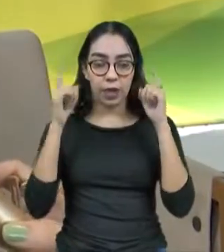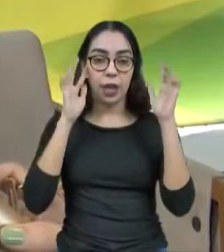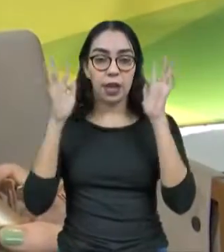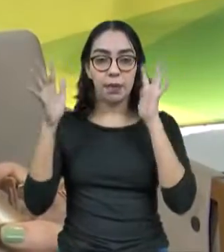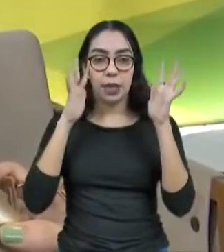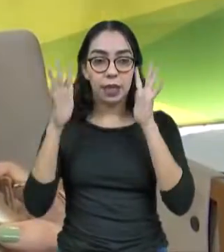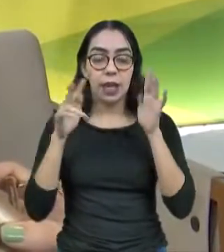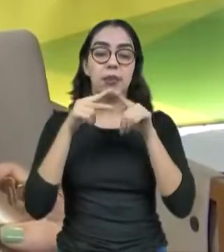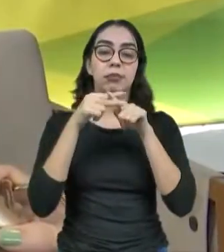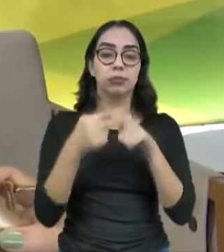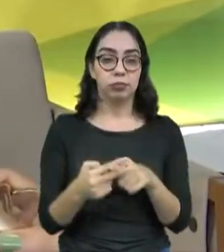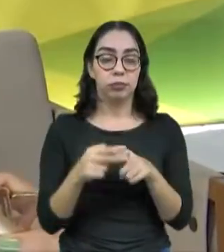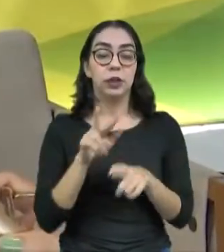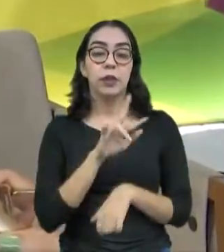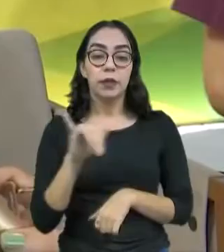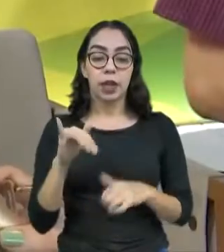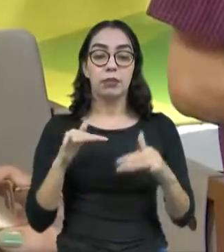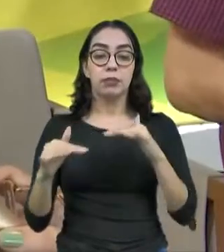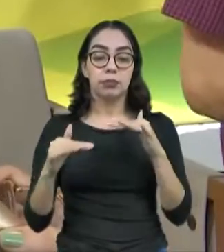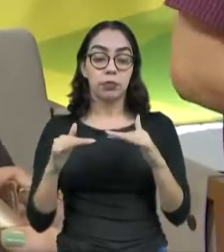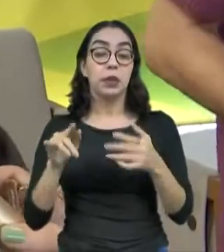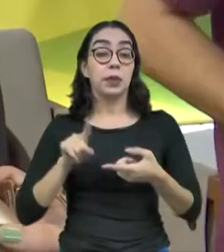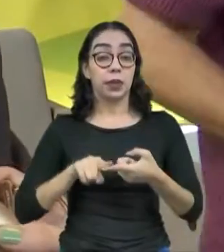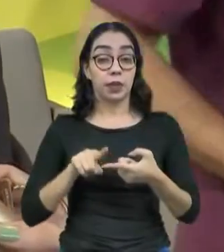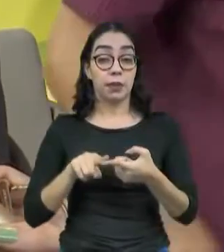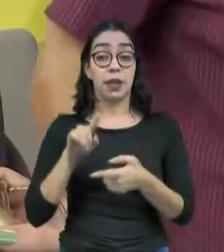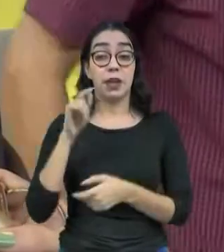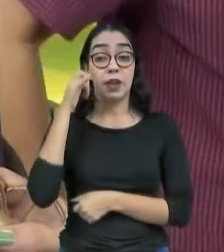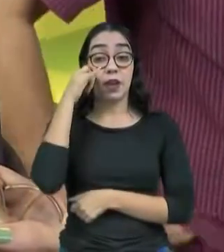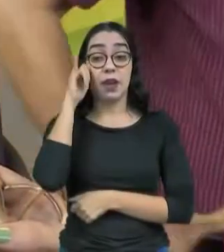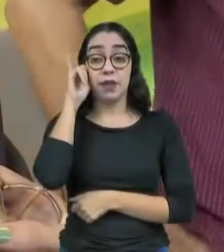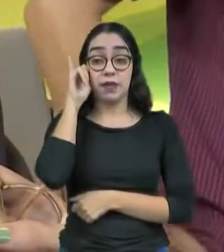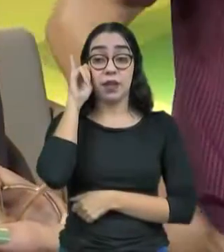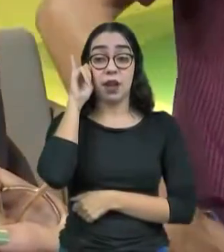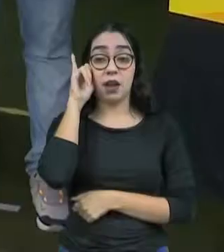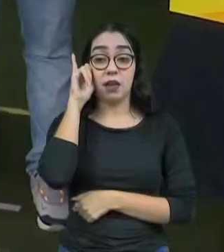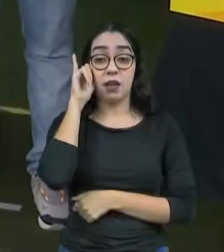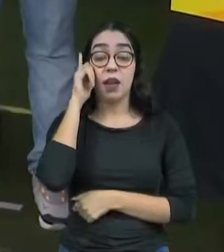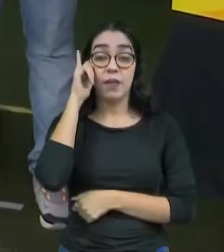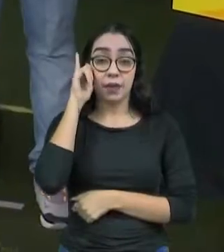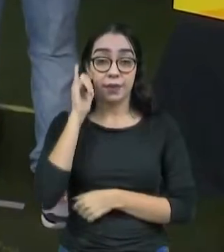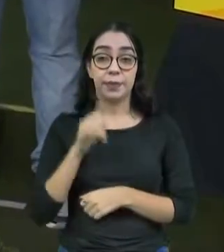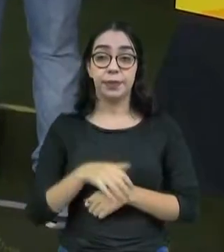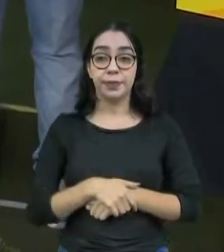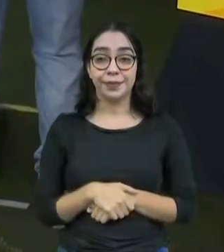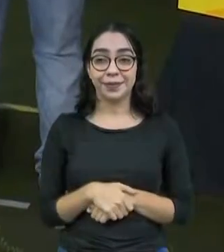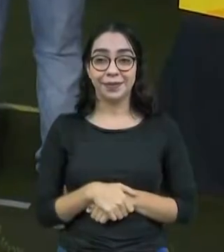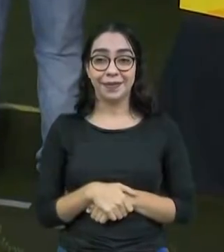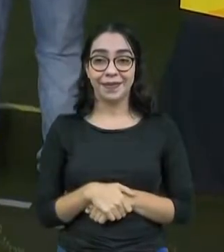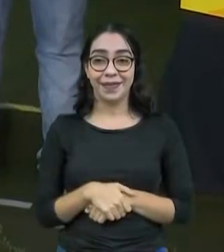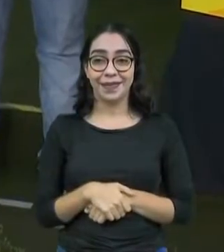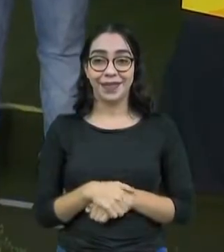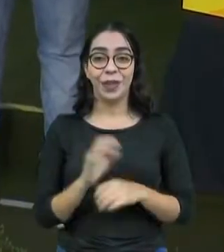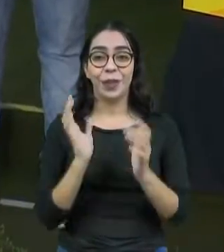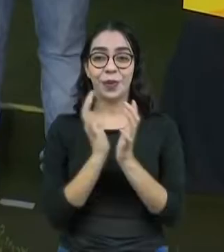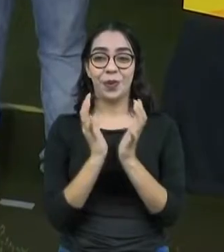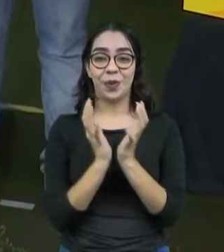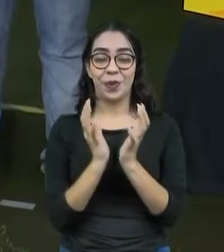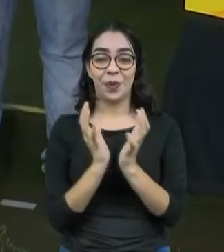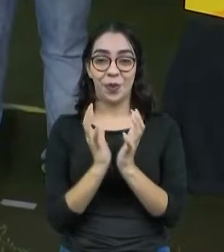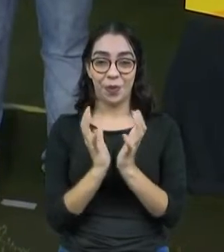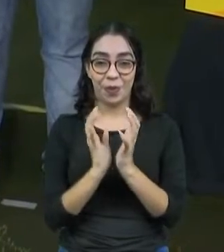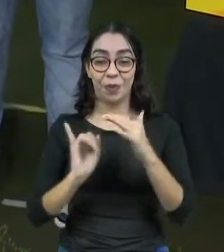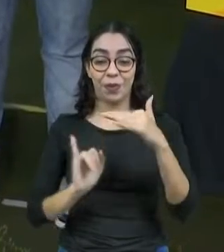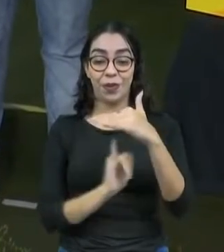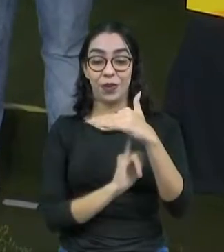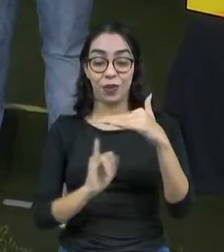essas ações, como é que você vai prevenir para que isso não volte a ocorrer. O Comitê Interinstitucional de